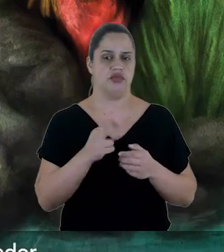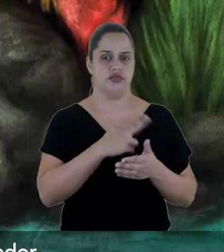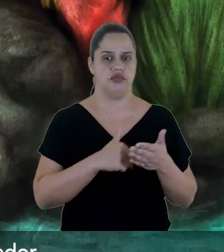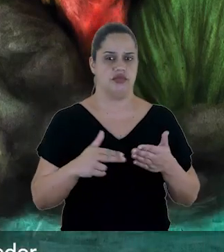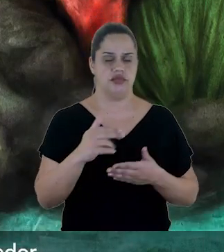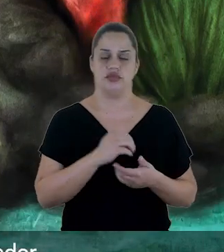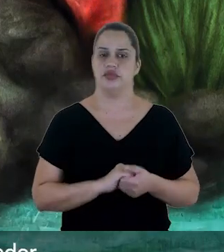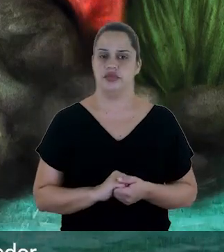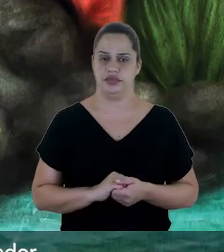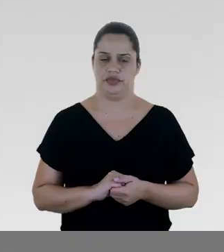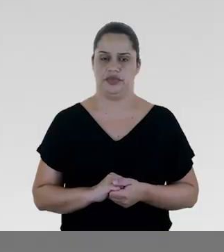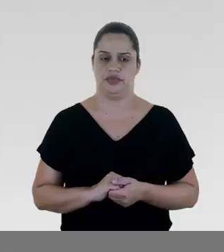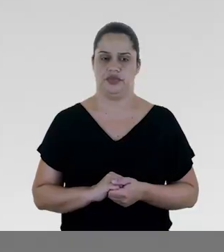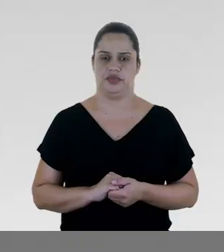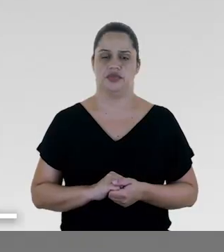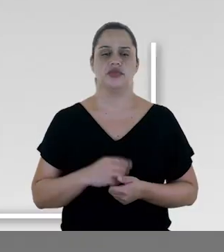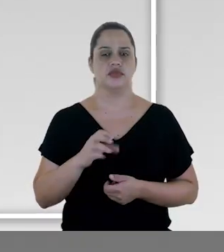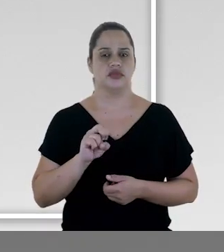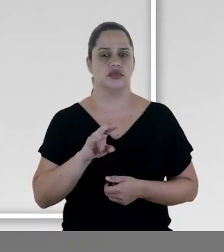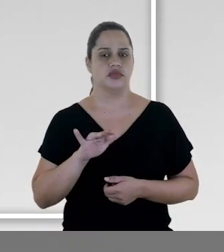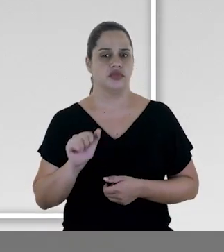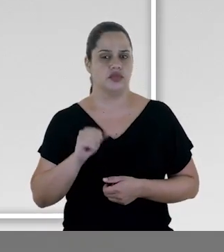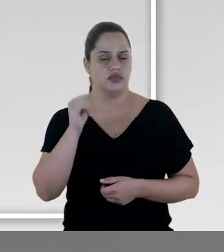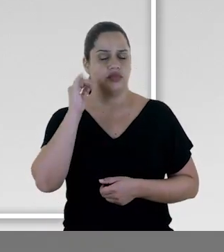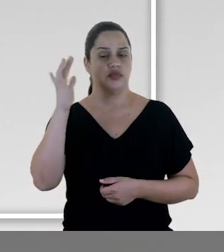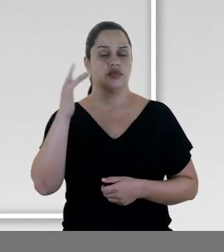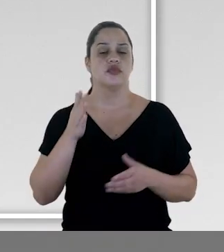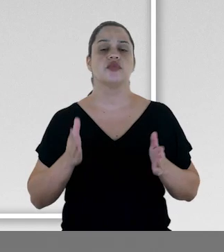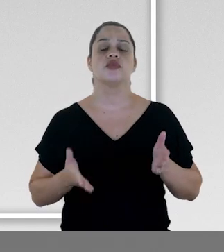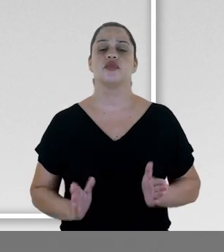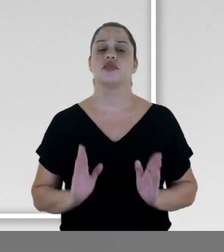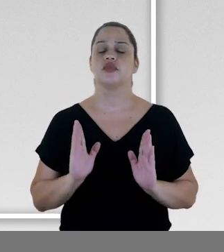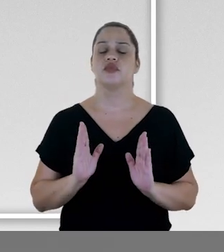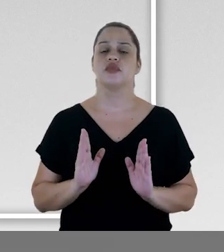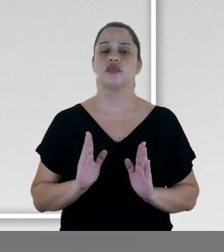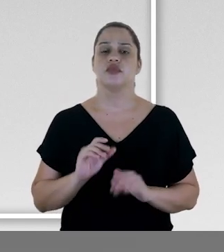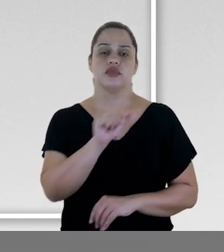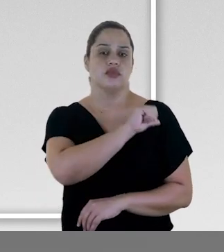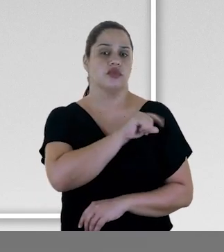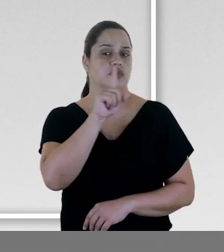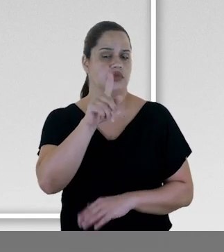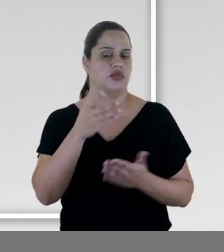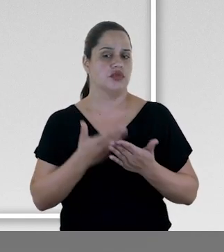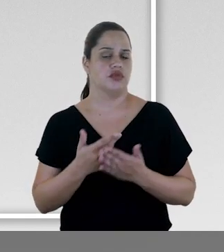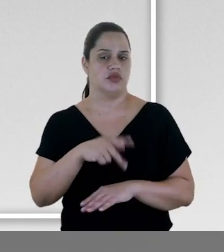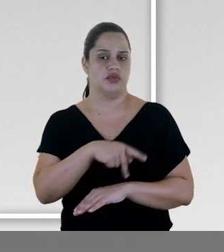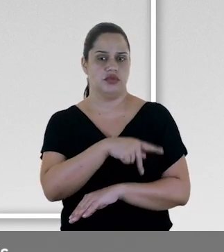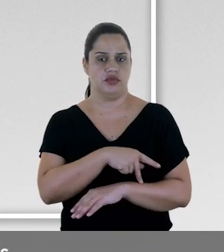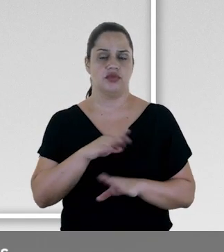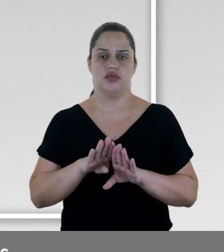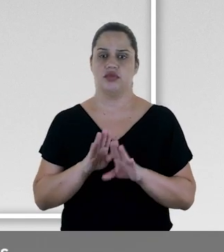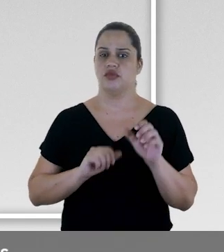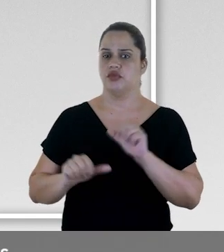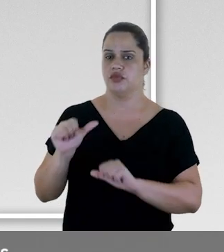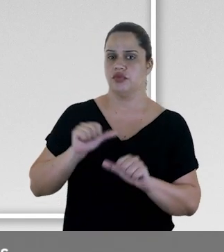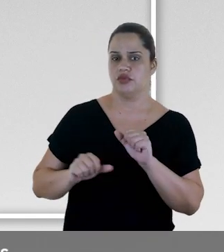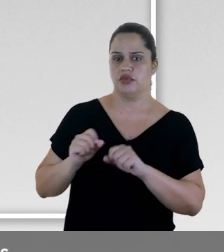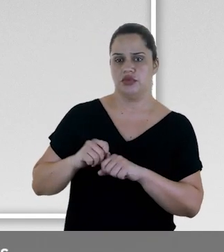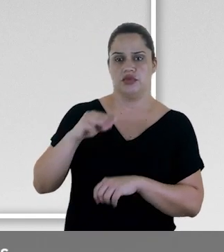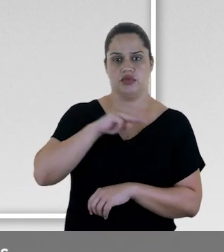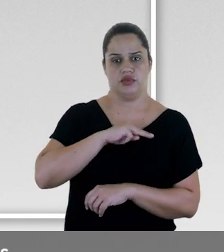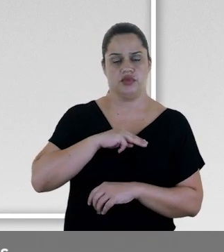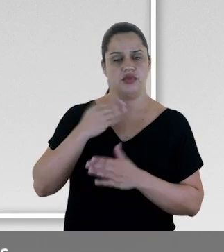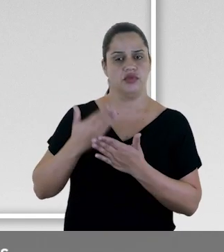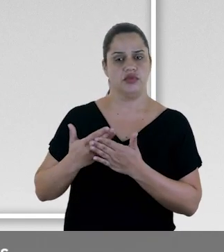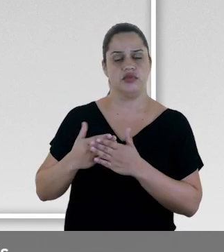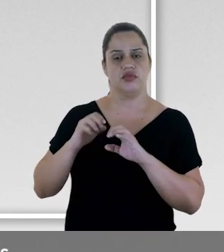ilustrador. Sônia Rosa nasceu no Rio de Janeiro e foi lá que ela estudou pedagogia e se tornou mestre